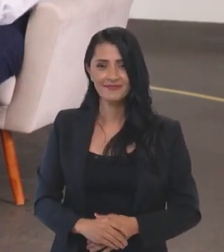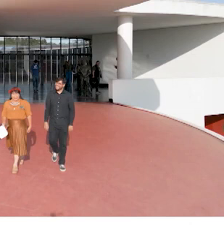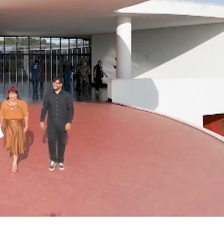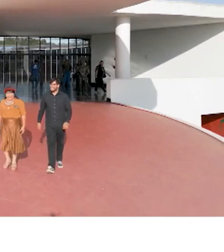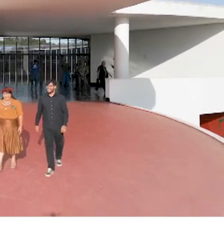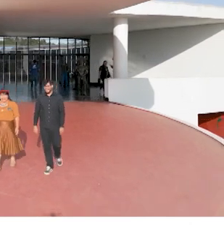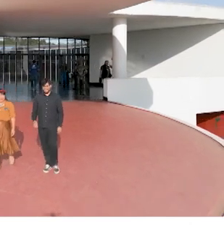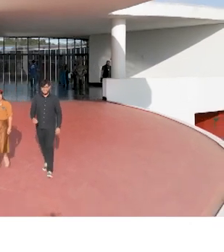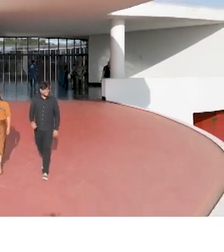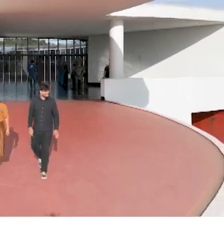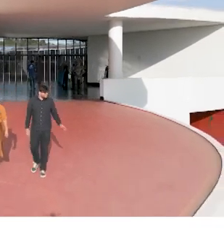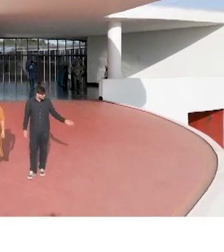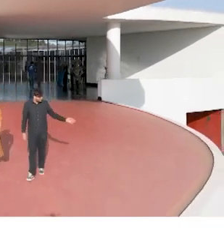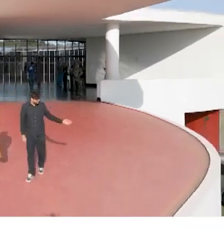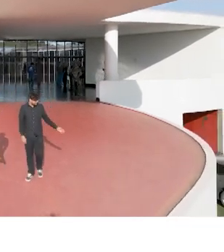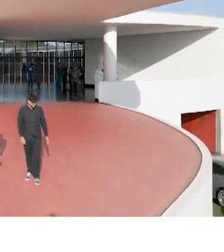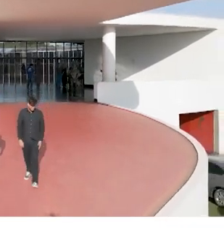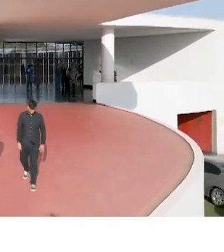programa.